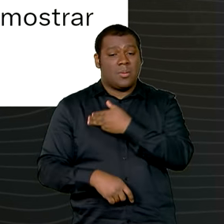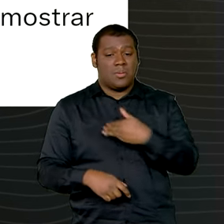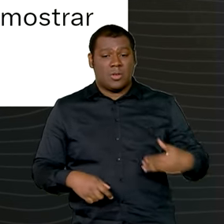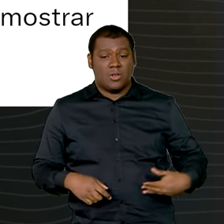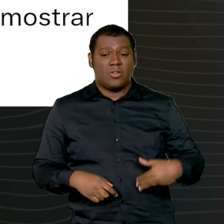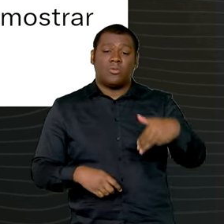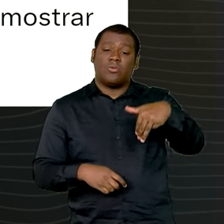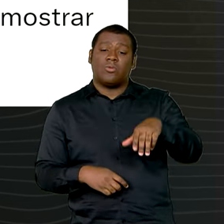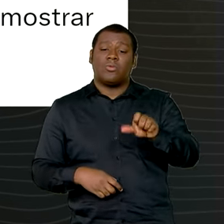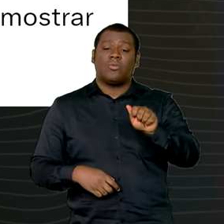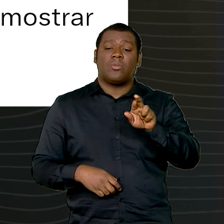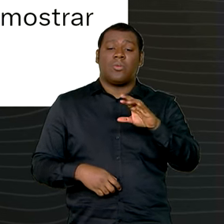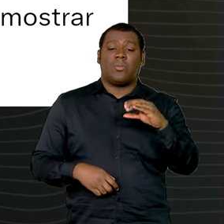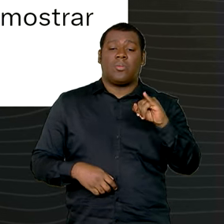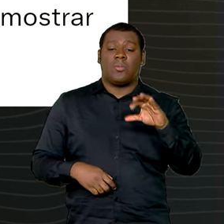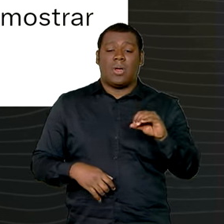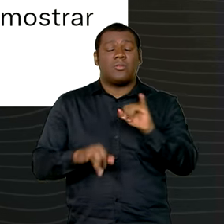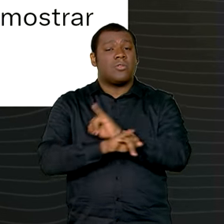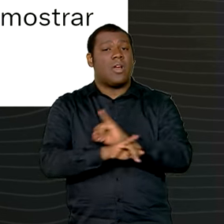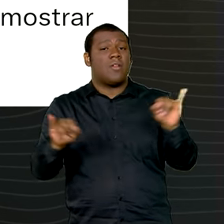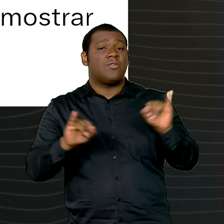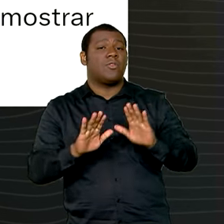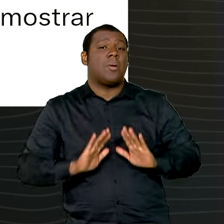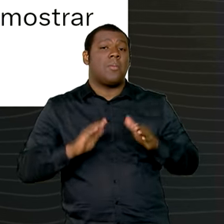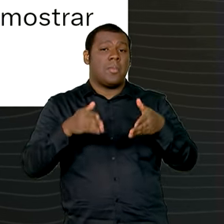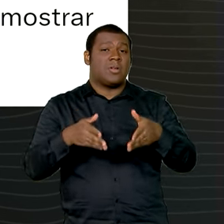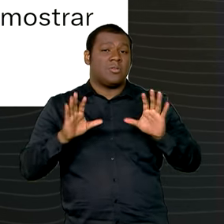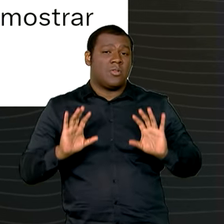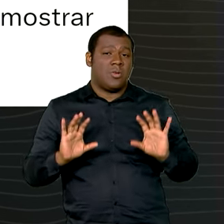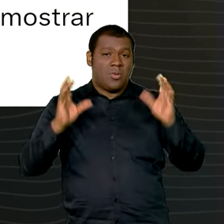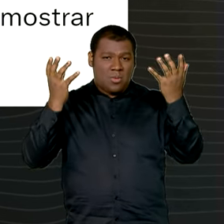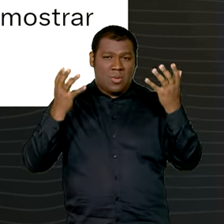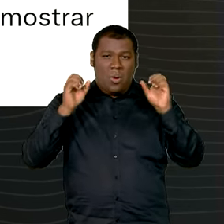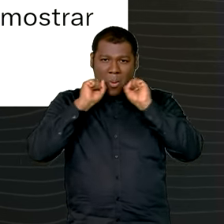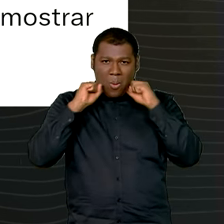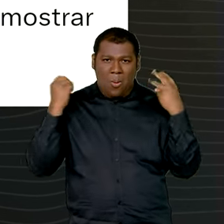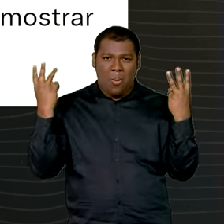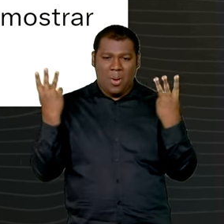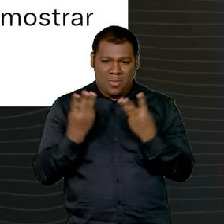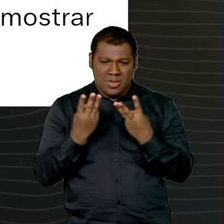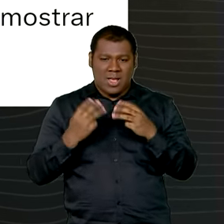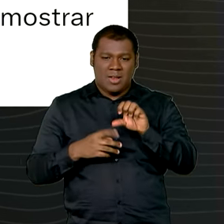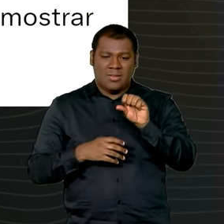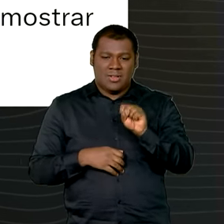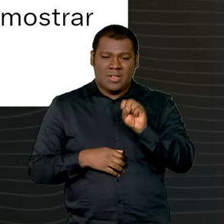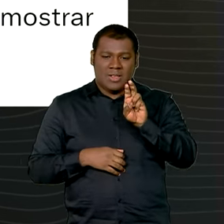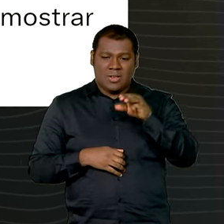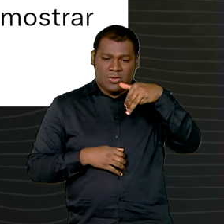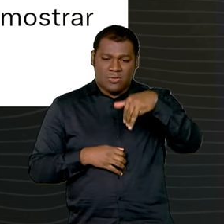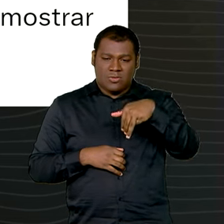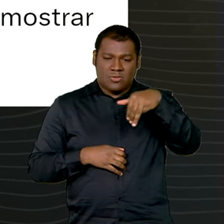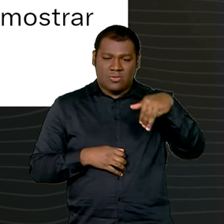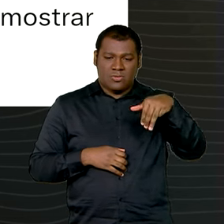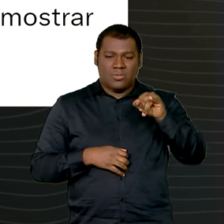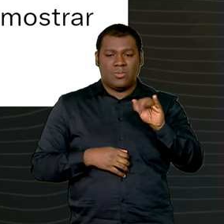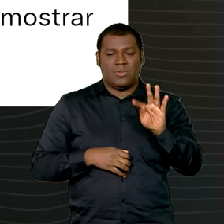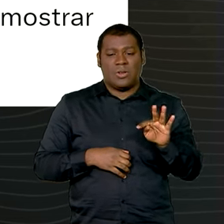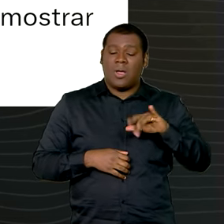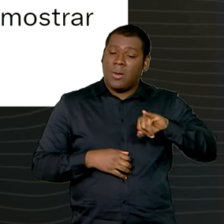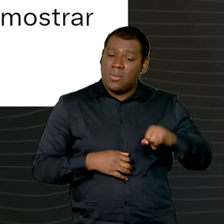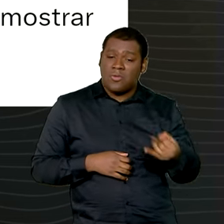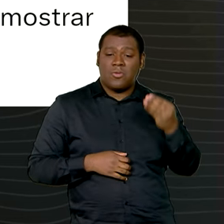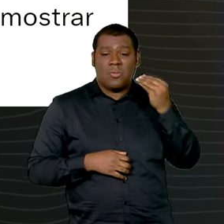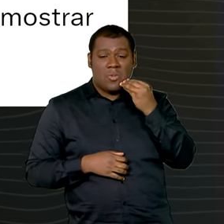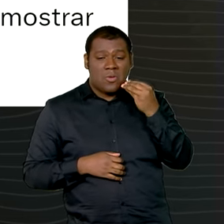França falou da sua participação no evento Web Summit Rio no qual participou aproveitou para abrir